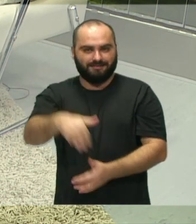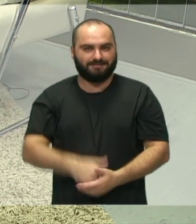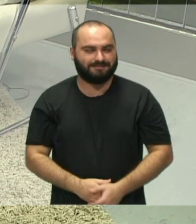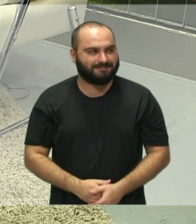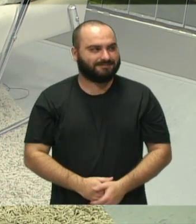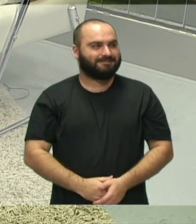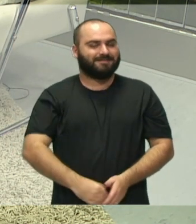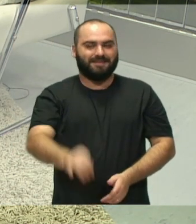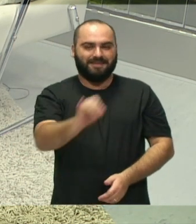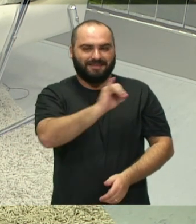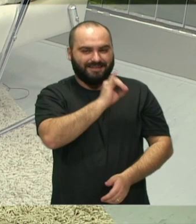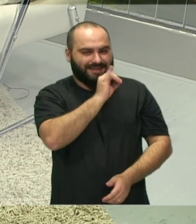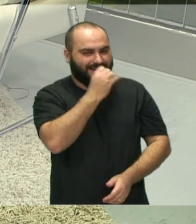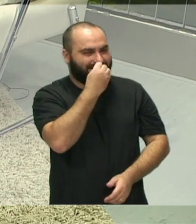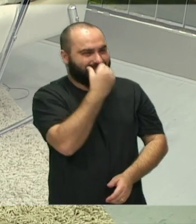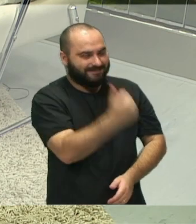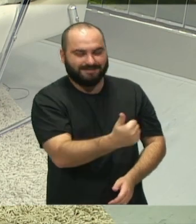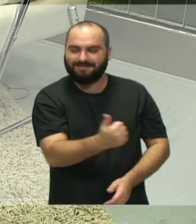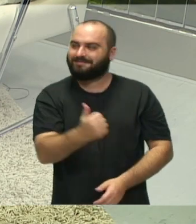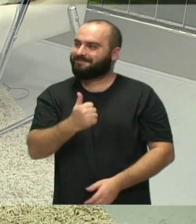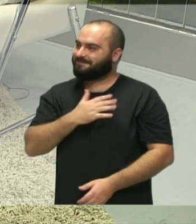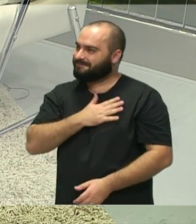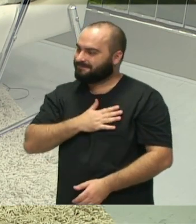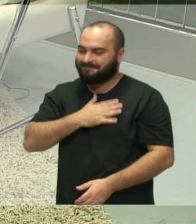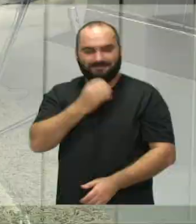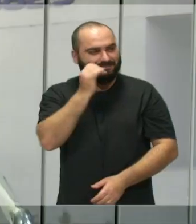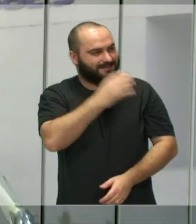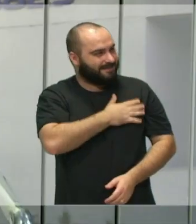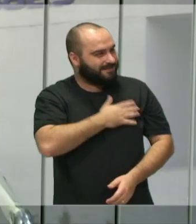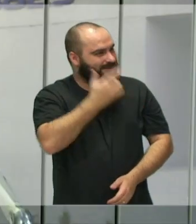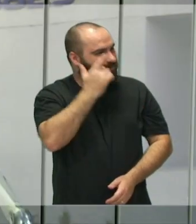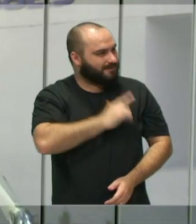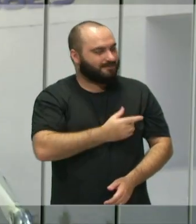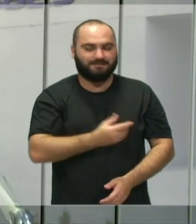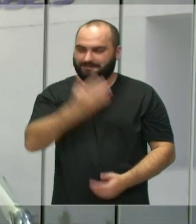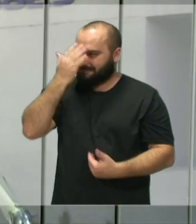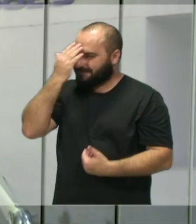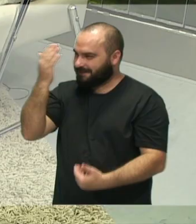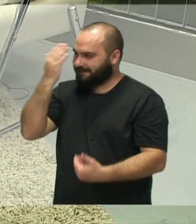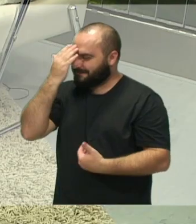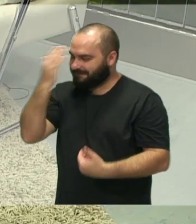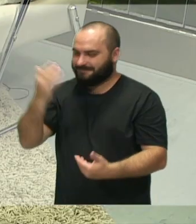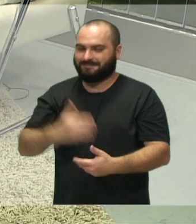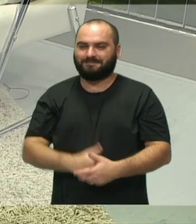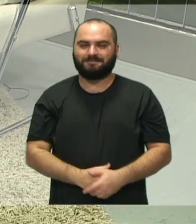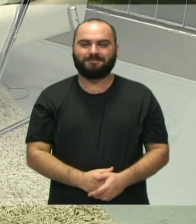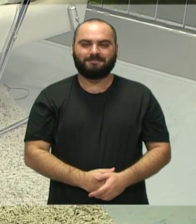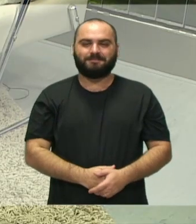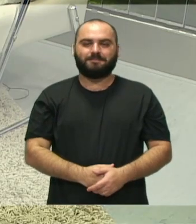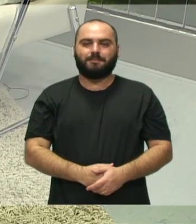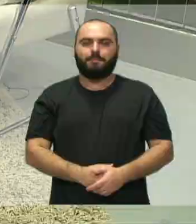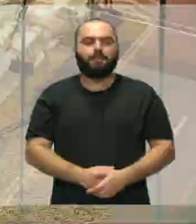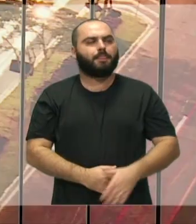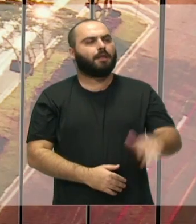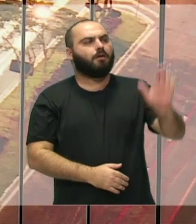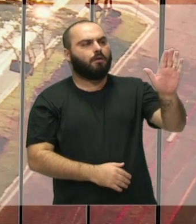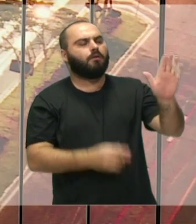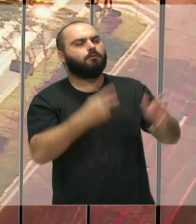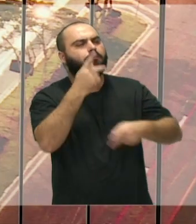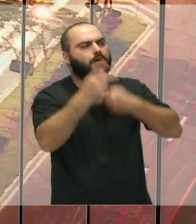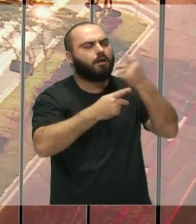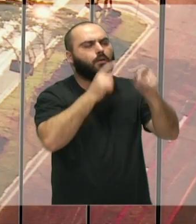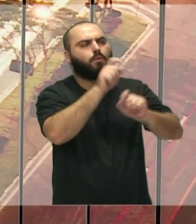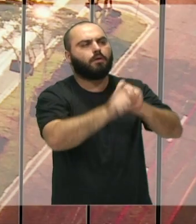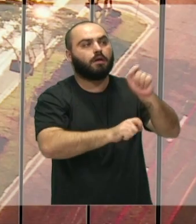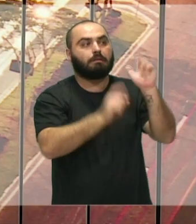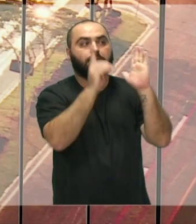Prazer recebê-la novamente aqui no estúdio, aqui no programa. Obrigada, obrigada, tudo bom. Bom, Vereadora, começar a falar a respeito de um decreto